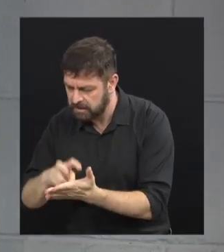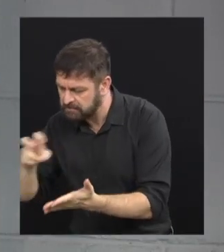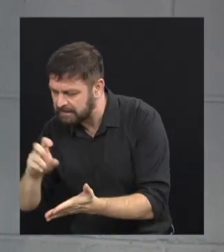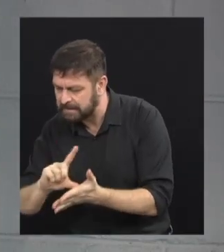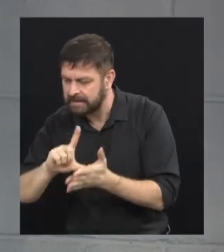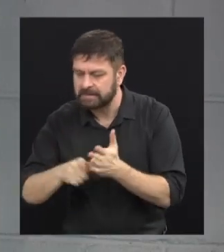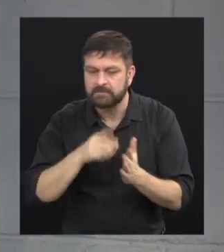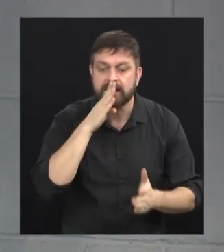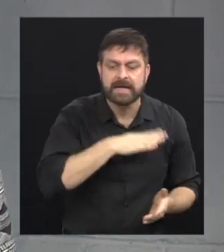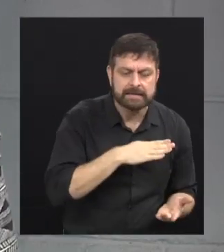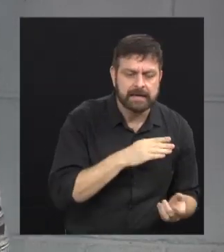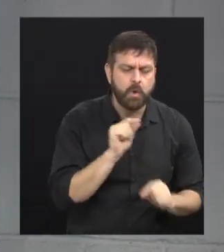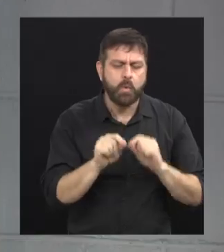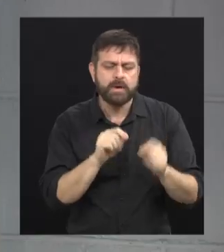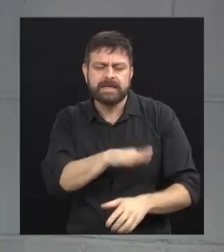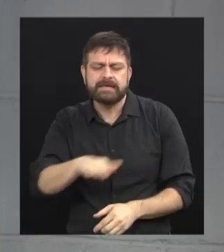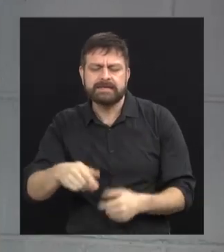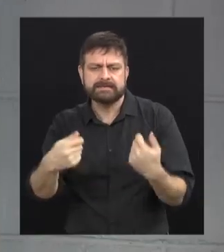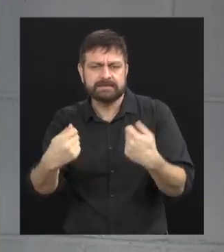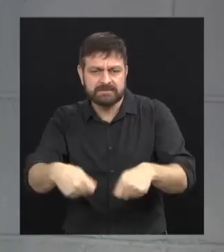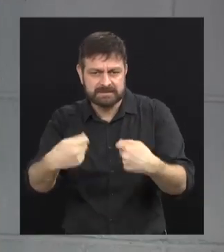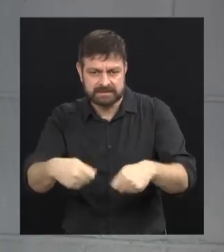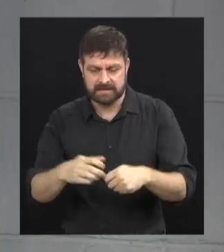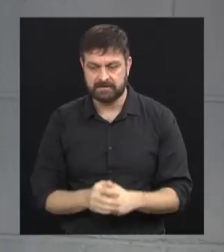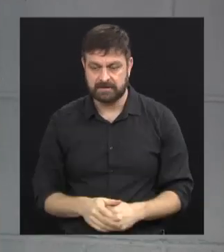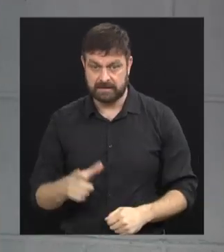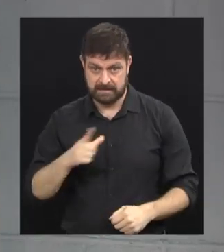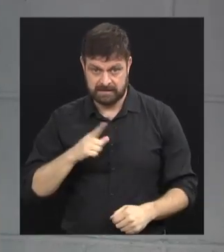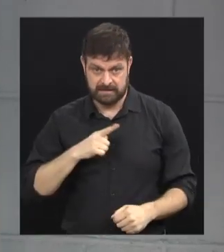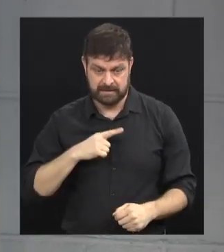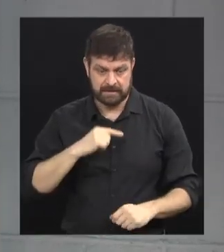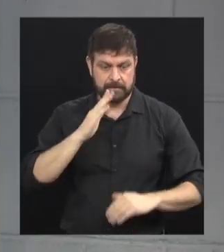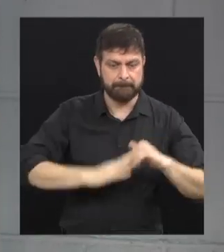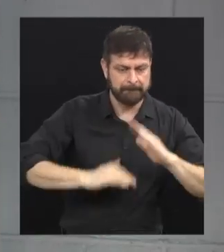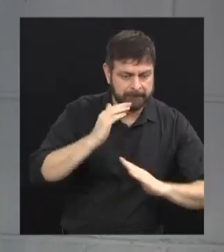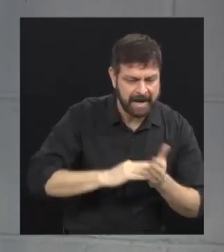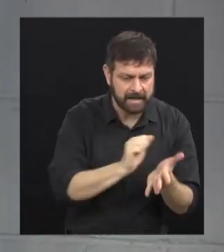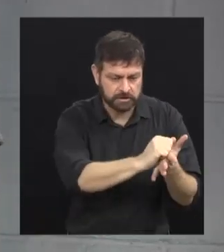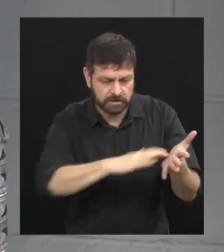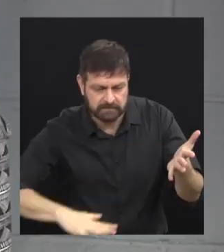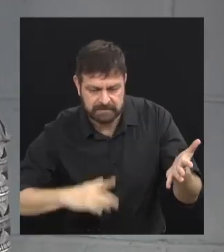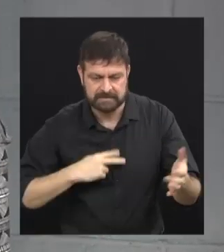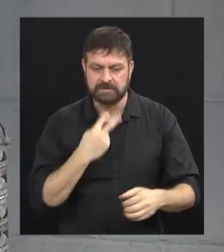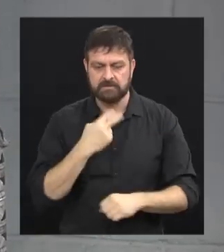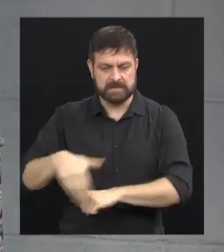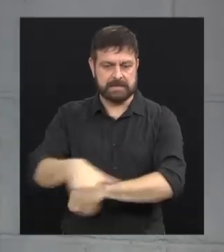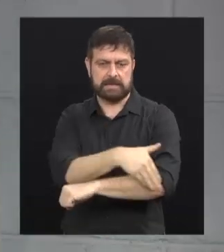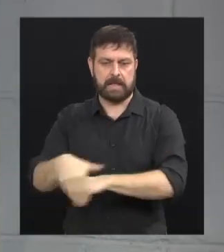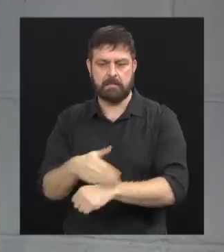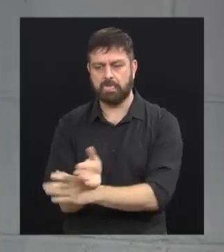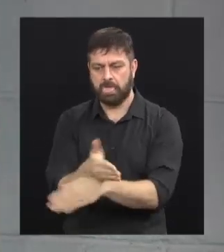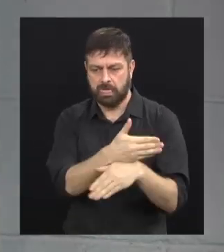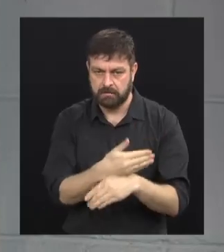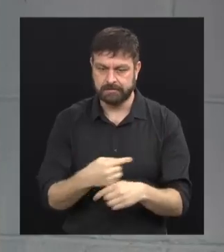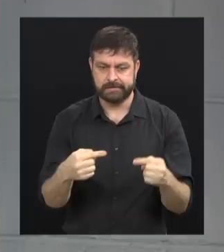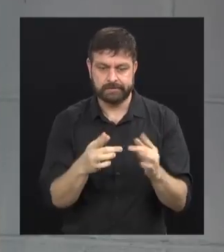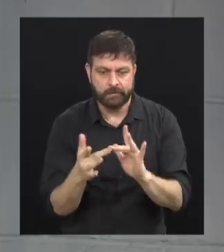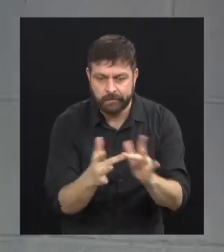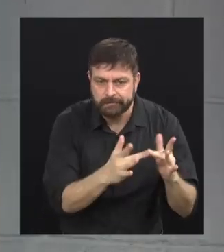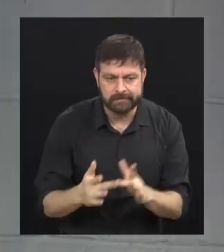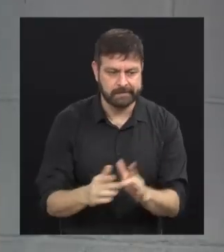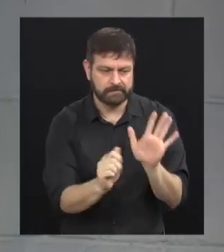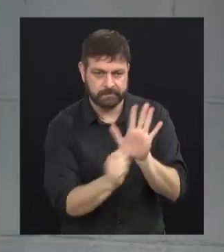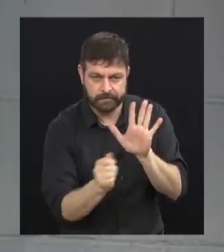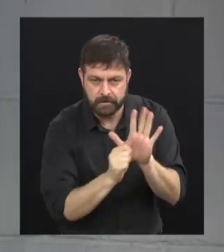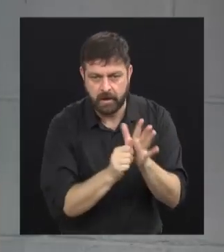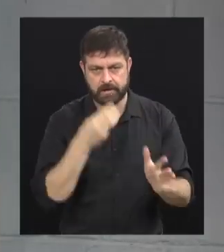Mas qual era a necessidade dessas crianças? se ocuparem, realizarem atividades para não ficarem nas ruas, não se envolverem com drogas,